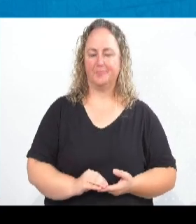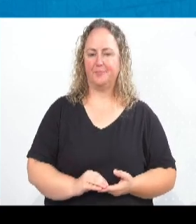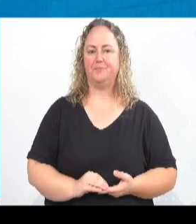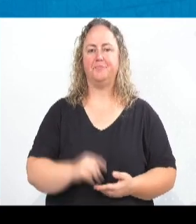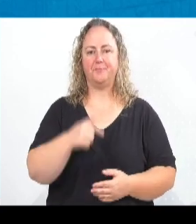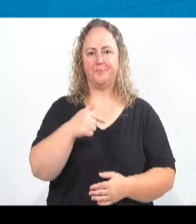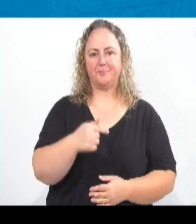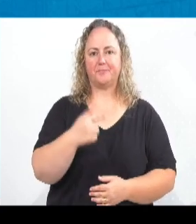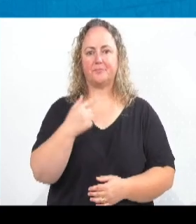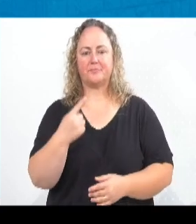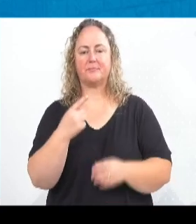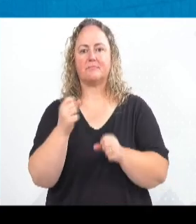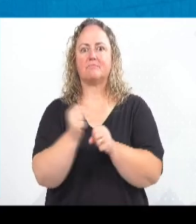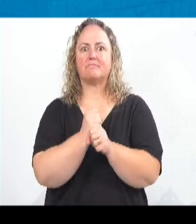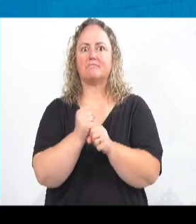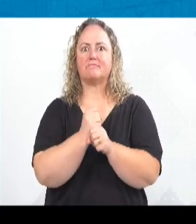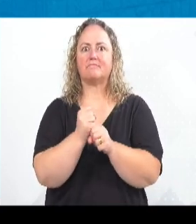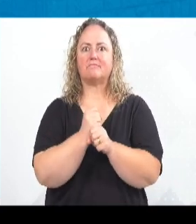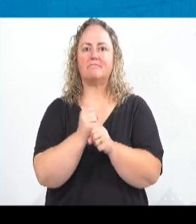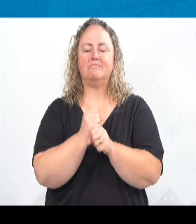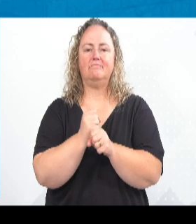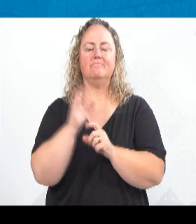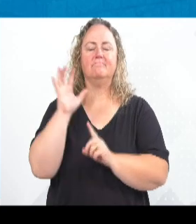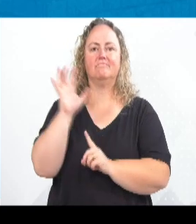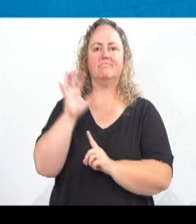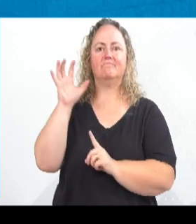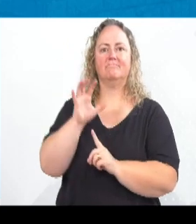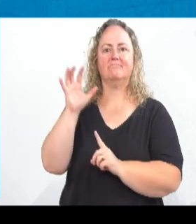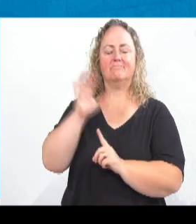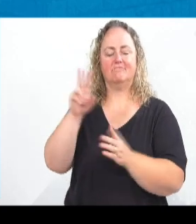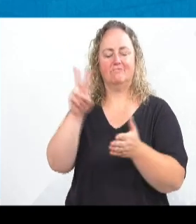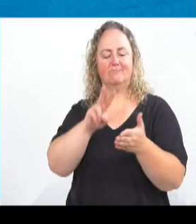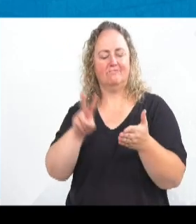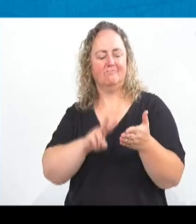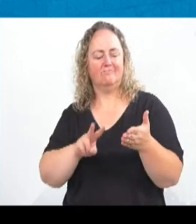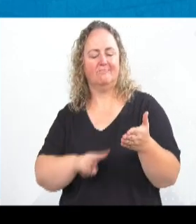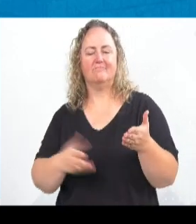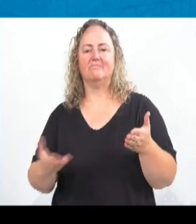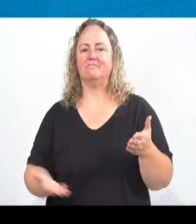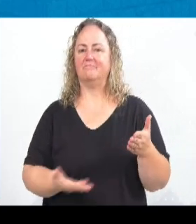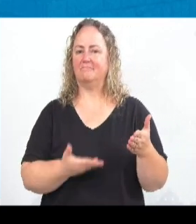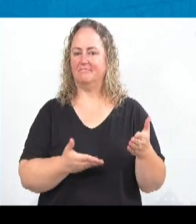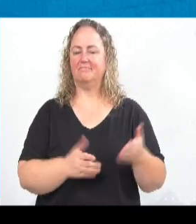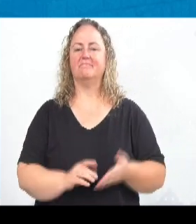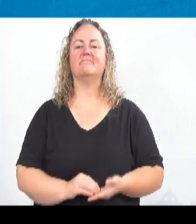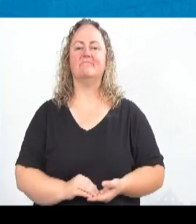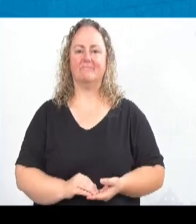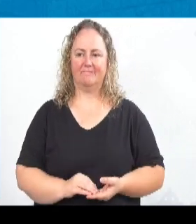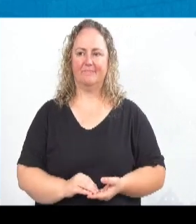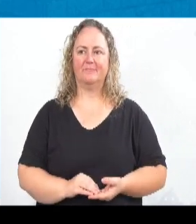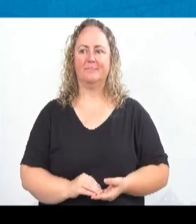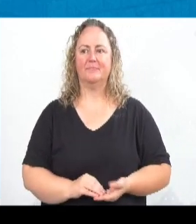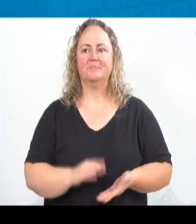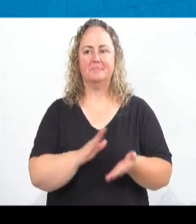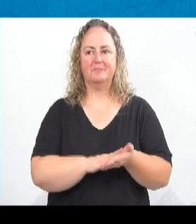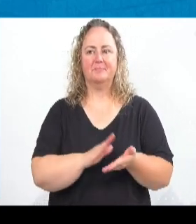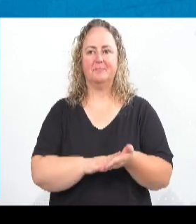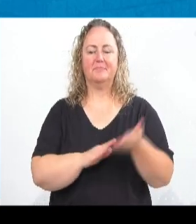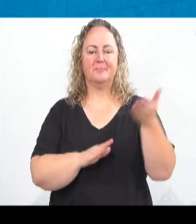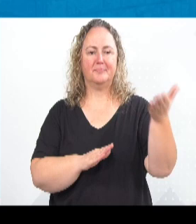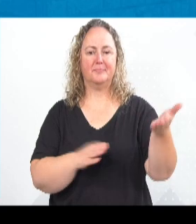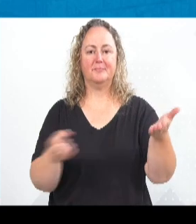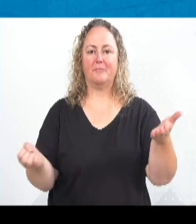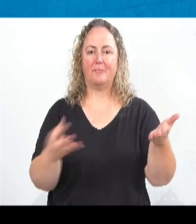inspirados em leitores, o vereador Beltrame, que a Exª assumiu hoje, parabenizar também, seja bem-vindo,